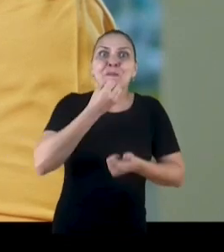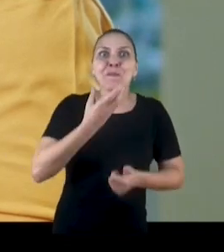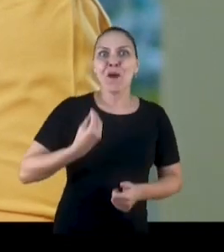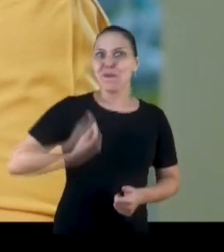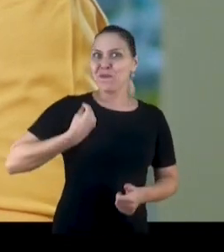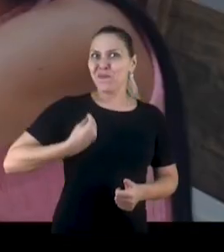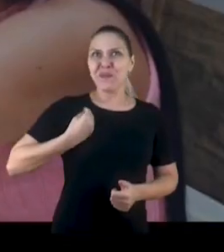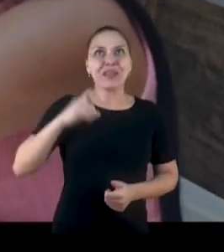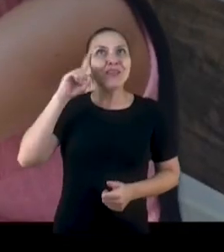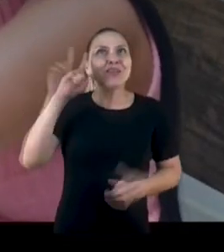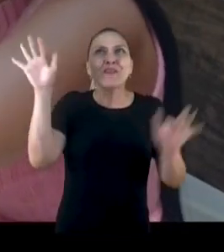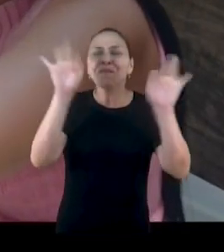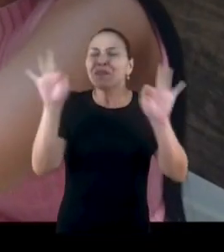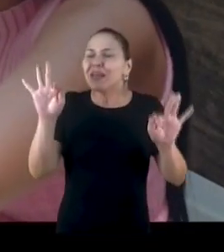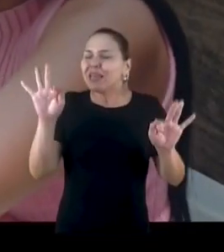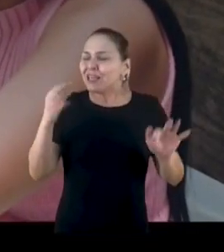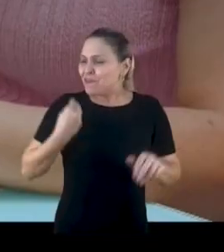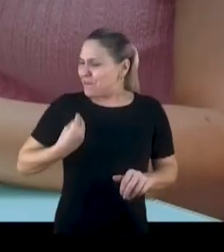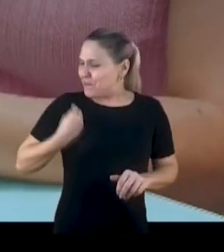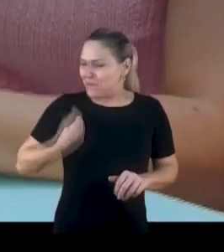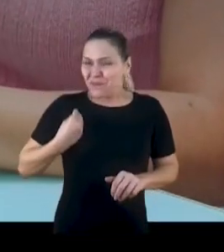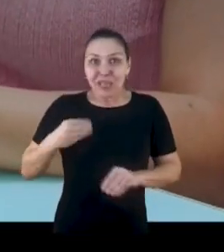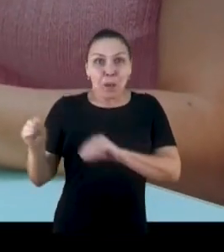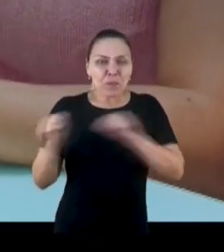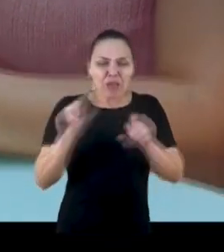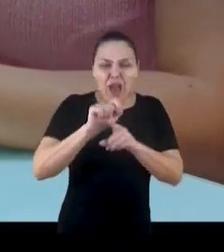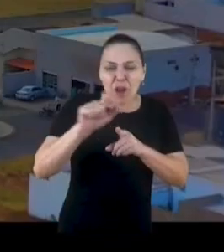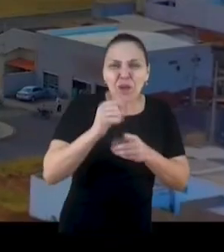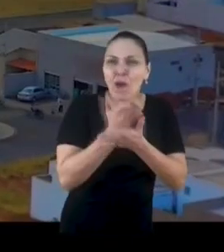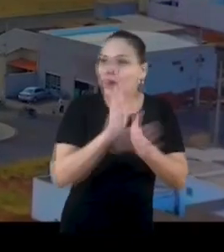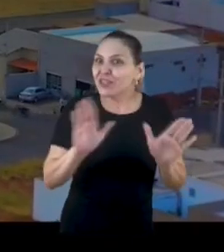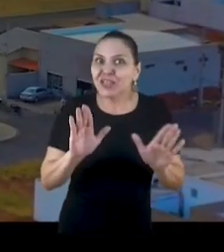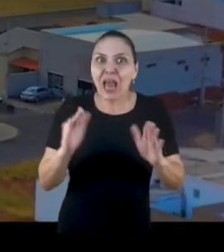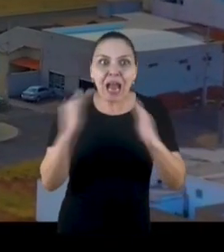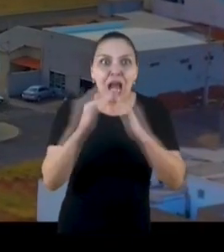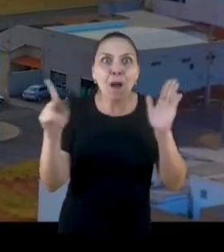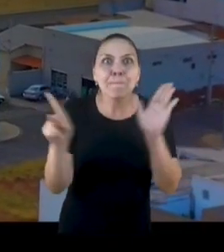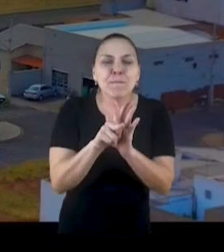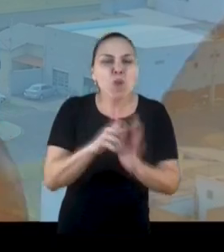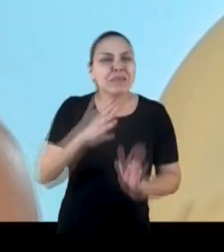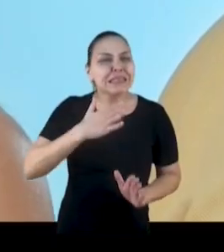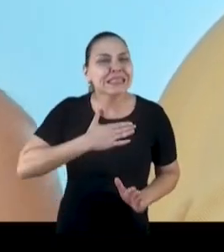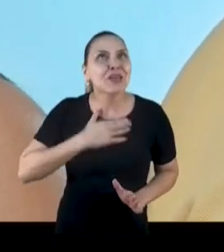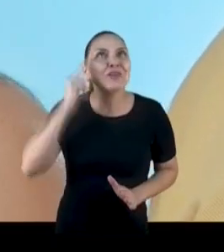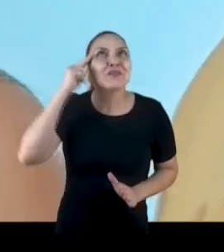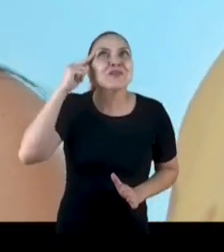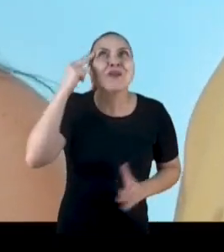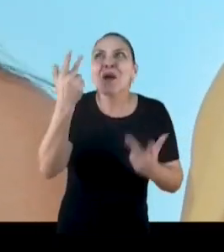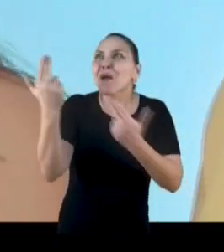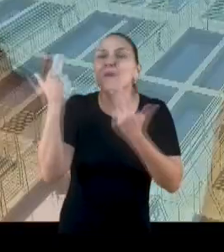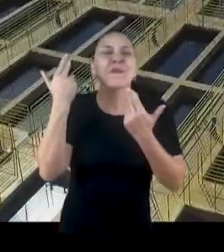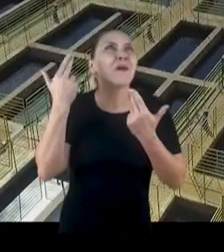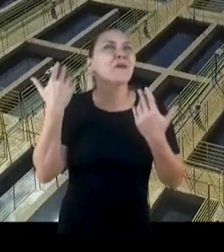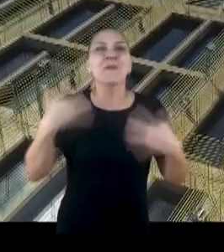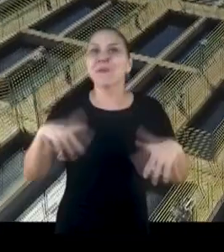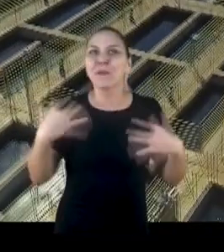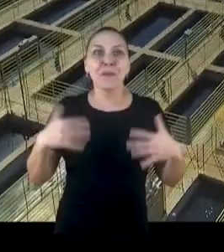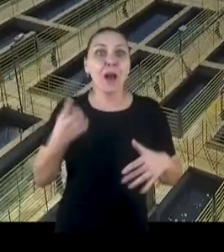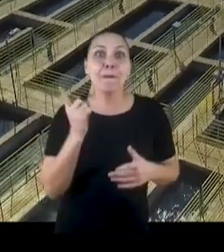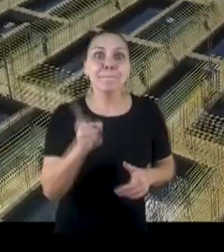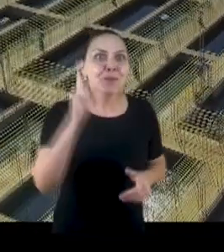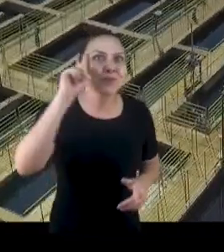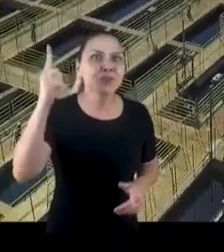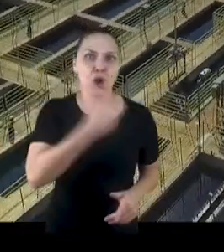dias mais felizes da nossa vida. Sair do aluguel, ter a nossa casa própria. Algo que é seu, do jeito que a gente sempre sonhou. Mil